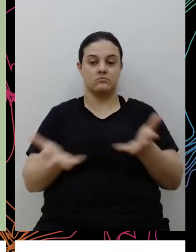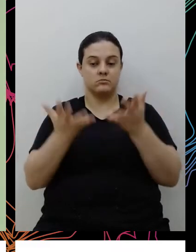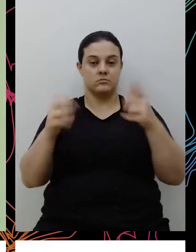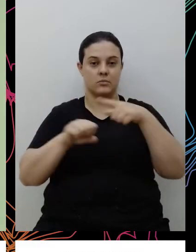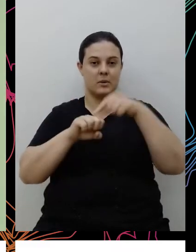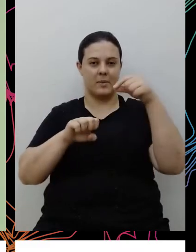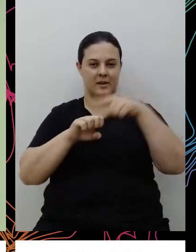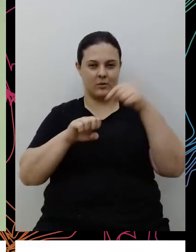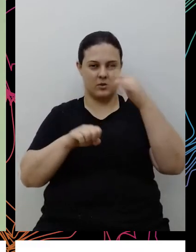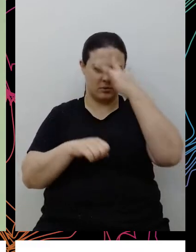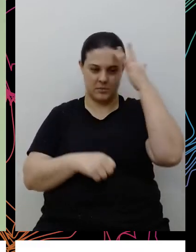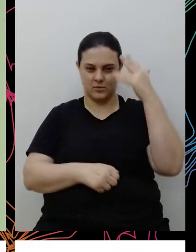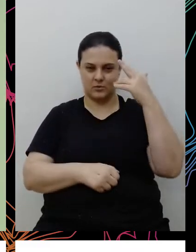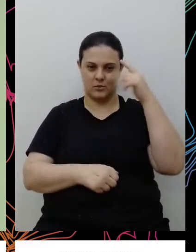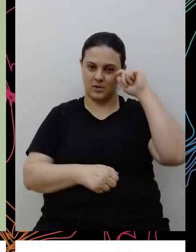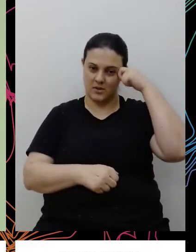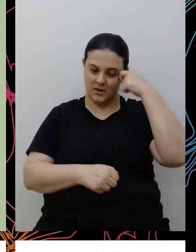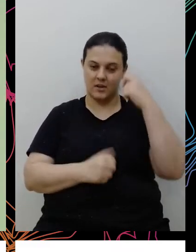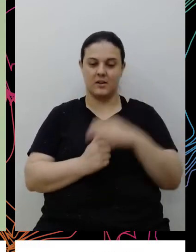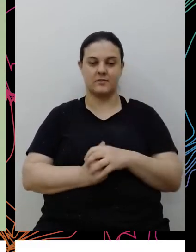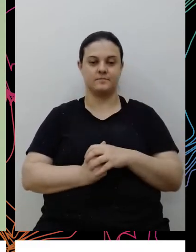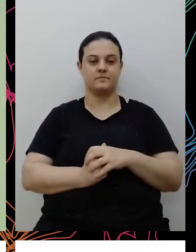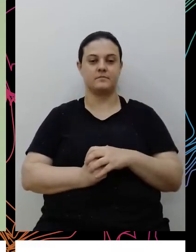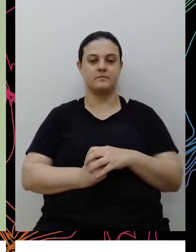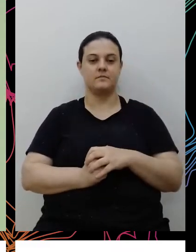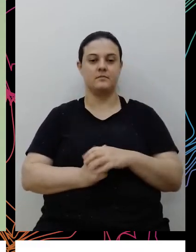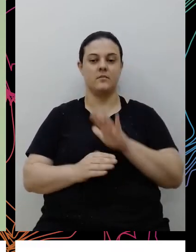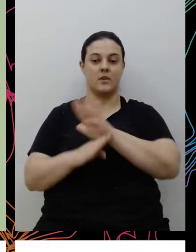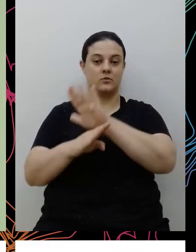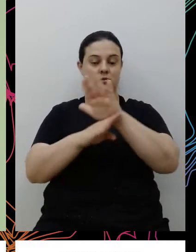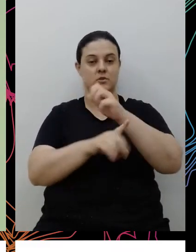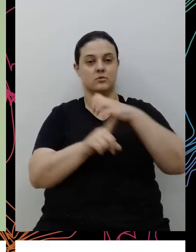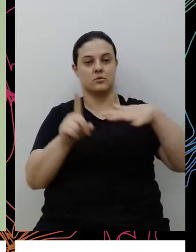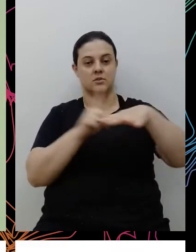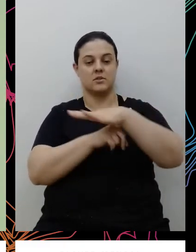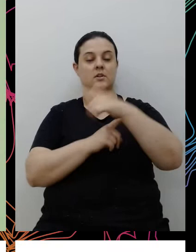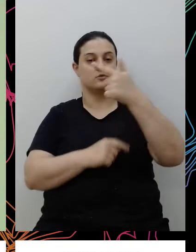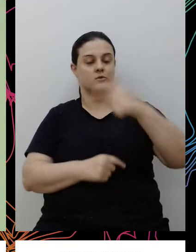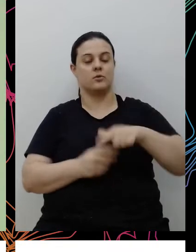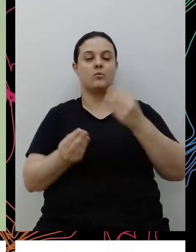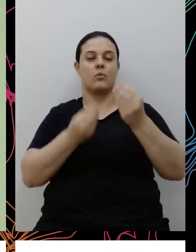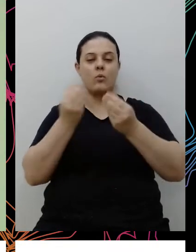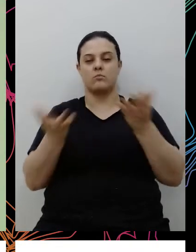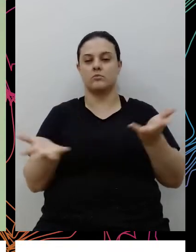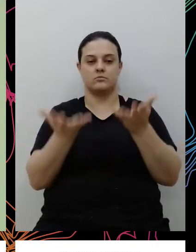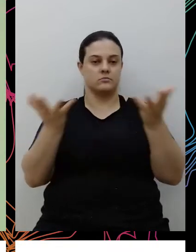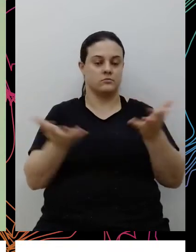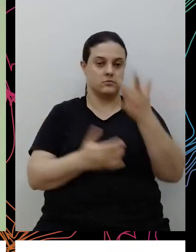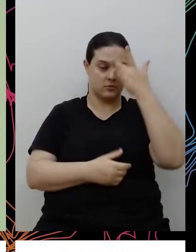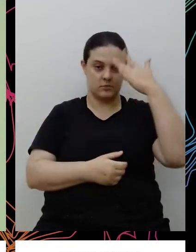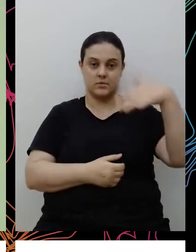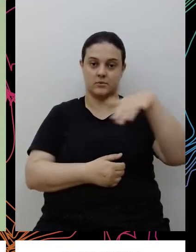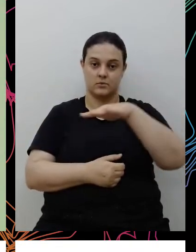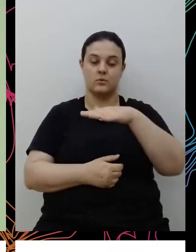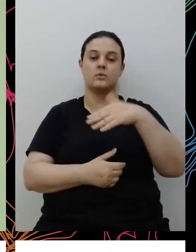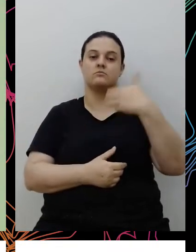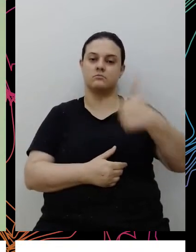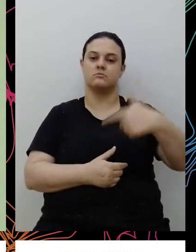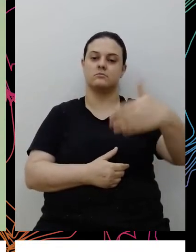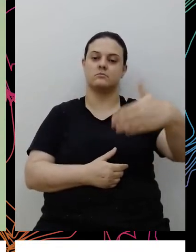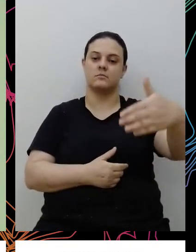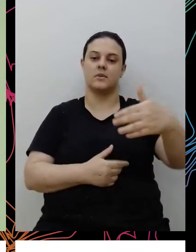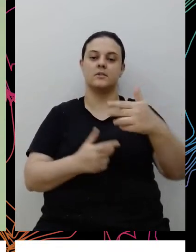de novo, voltando para a sociedade, como que a gente vai estimular que essas pessoas ocupem os espaços que